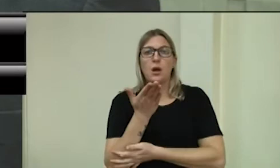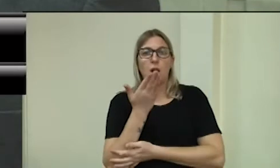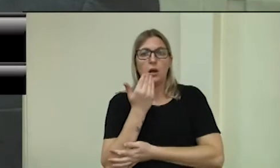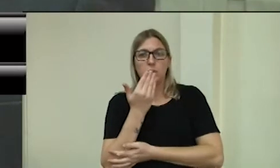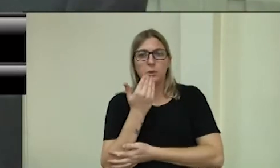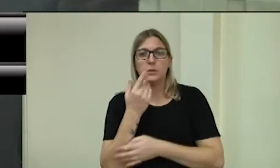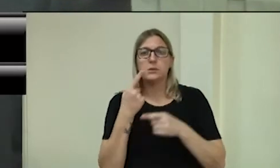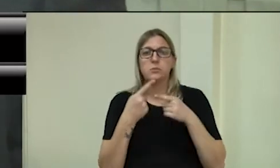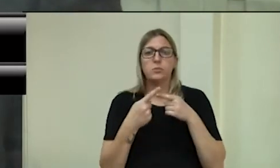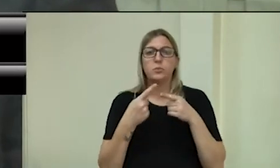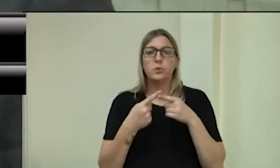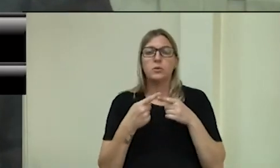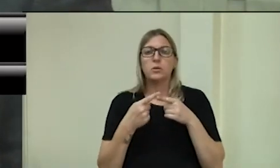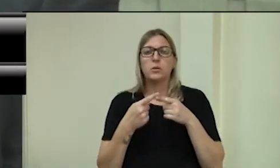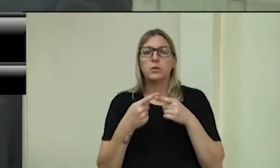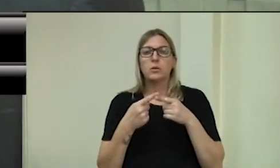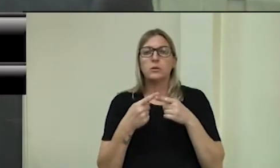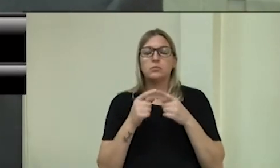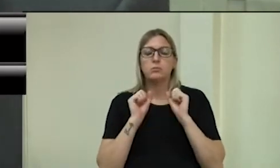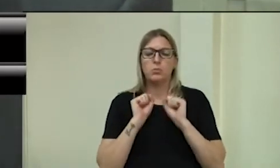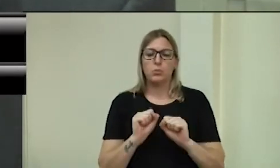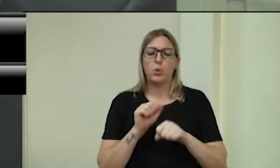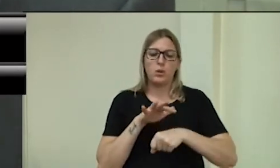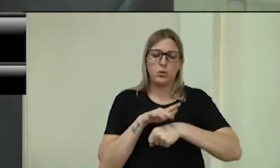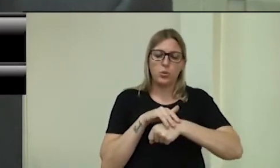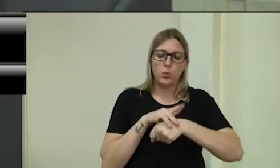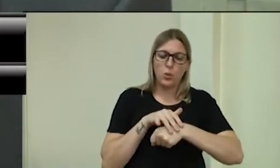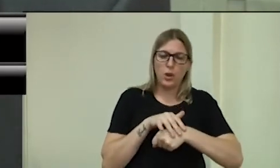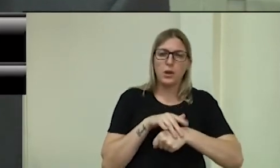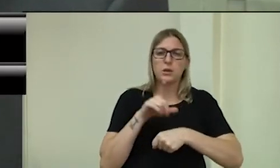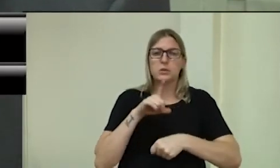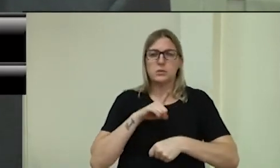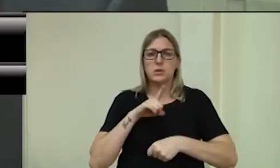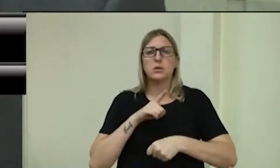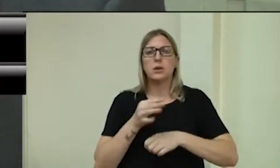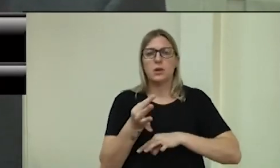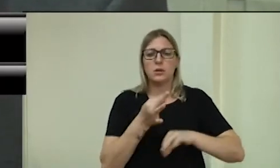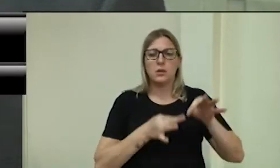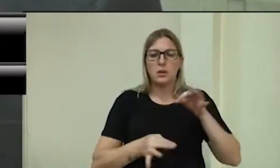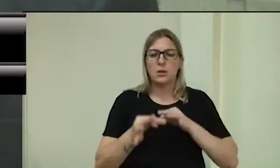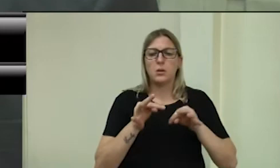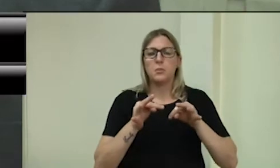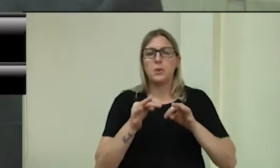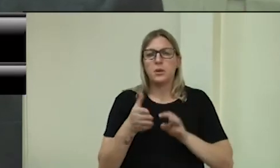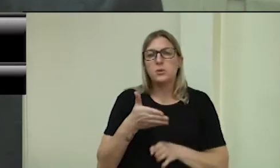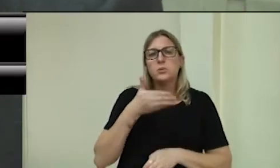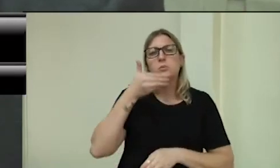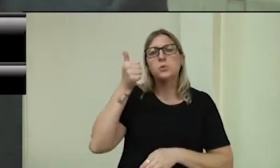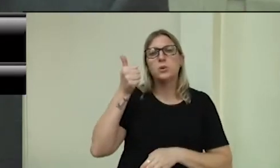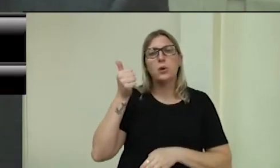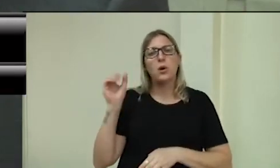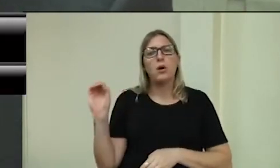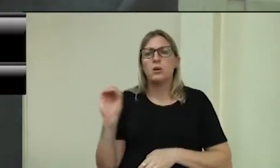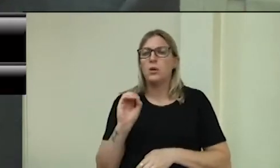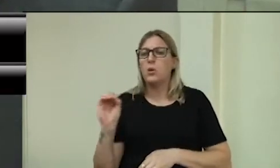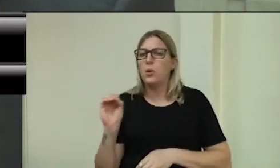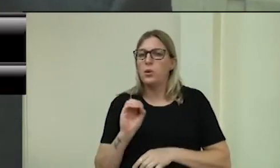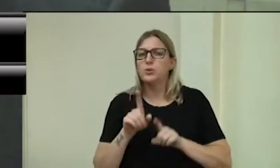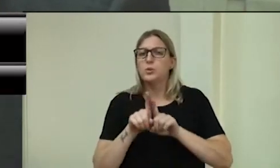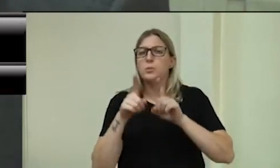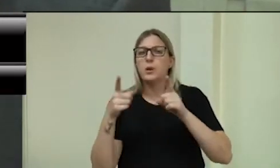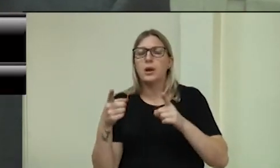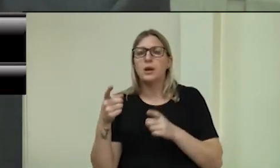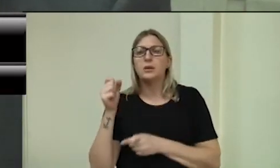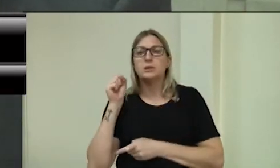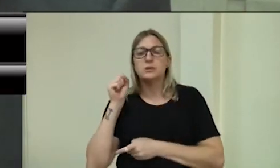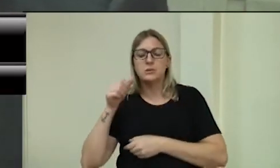pode estar doente, tendo o tratamento e se recuperando é ótimo, enfim, mas